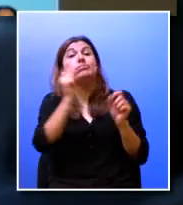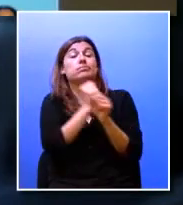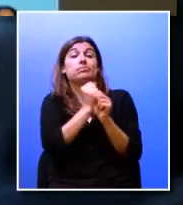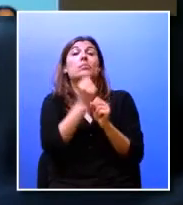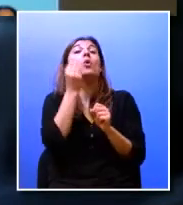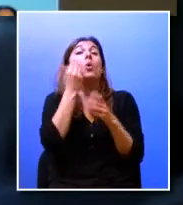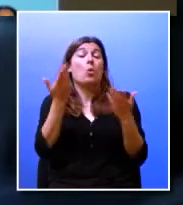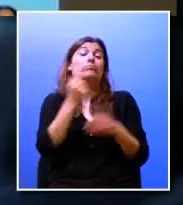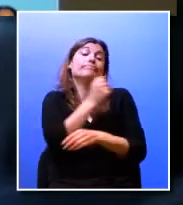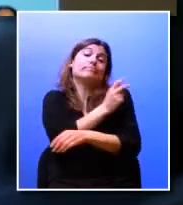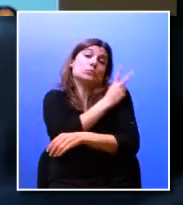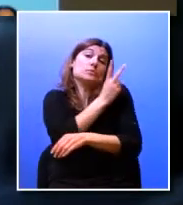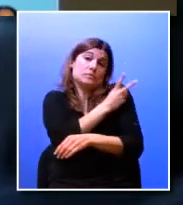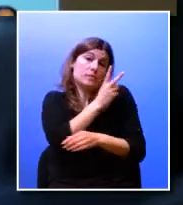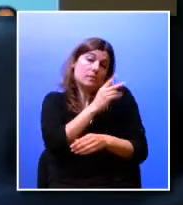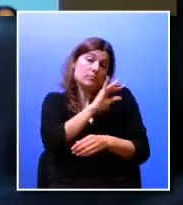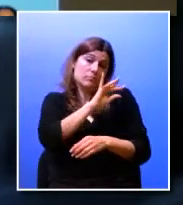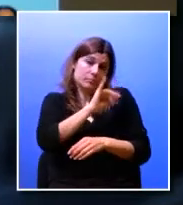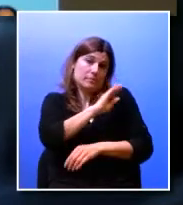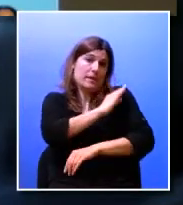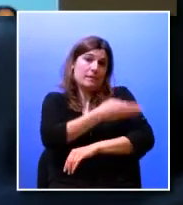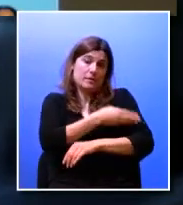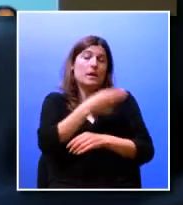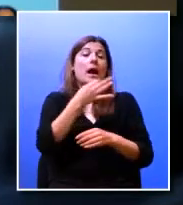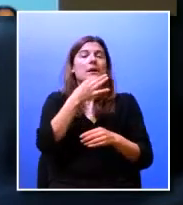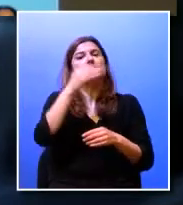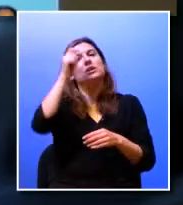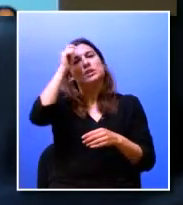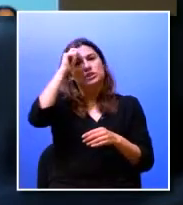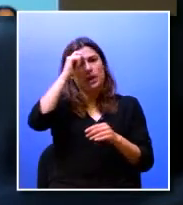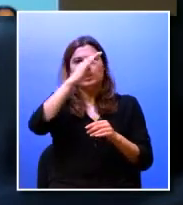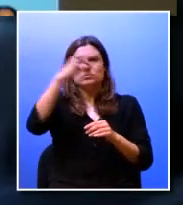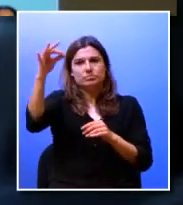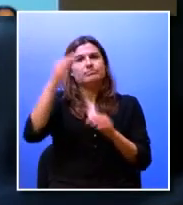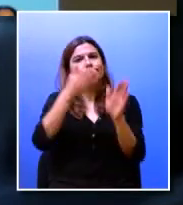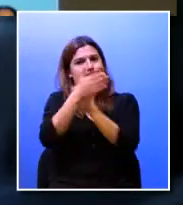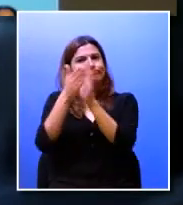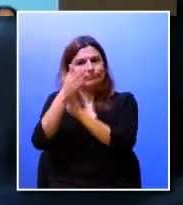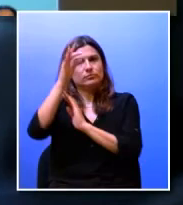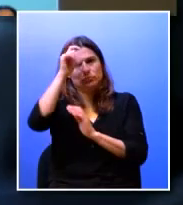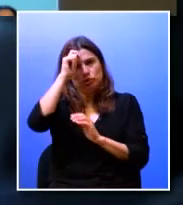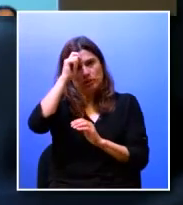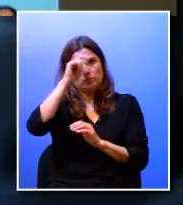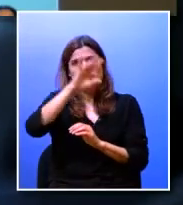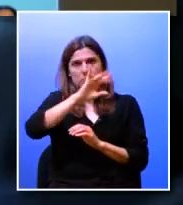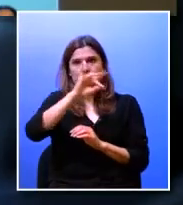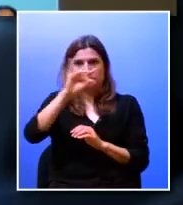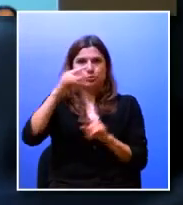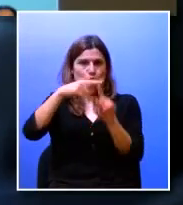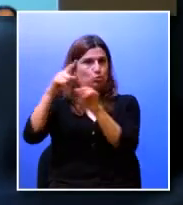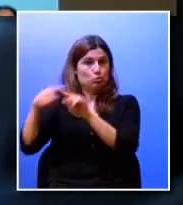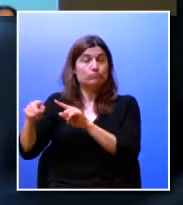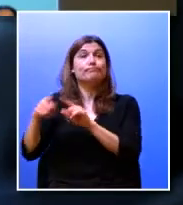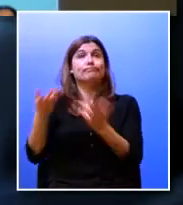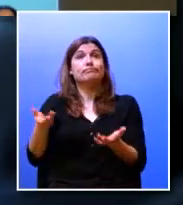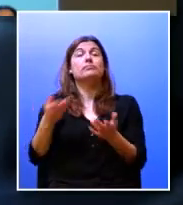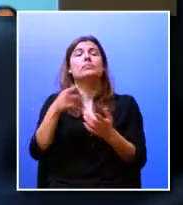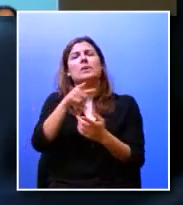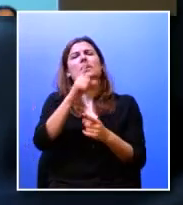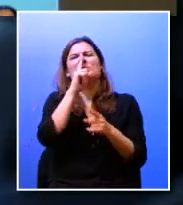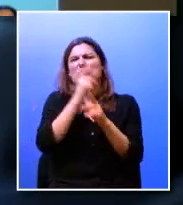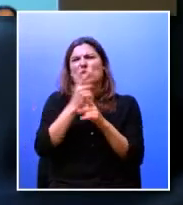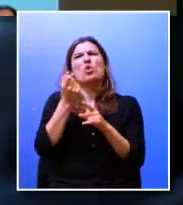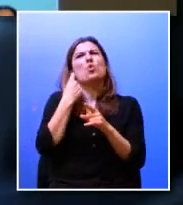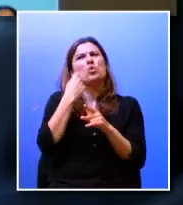de Aveiro através da promoção de estágios curriculares e isto é uma prática que é comum a muitos cursos